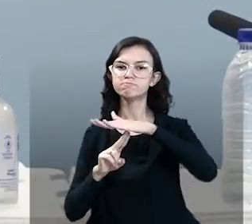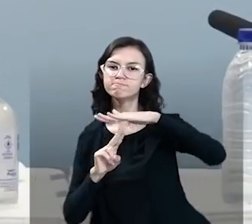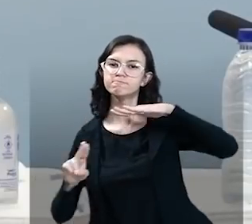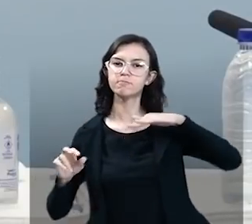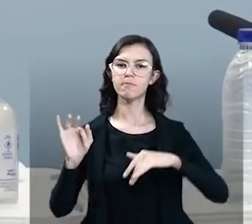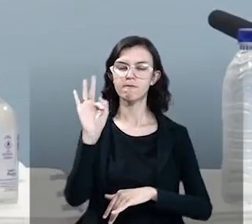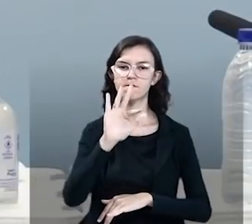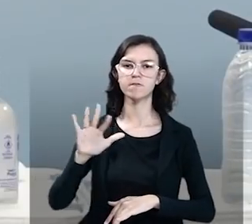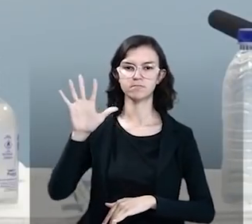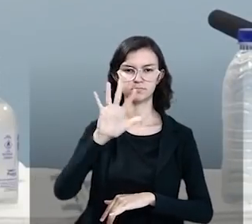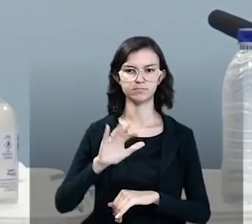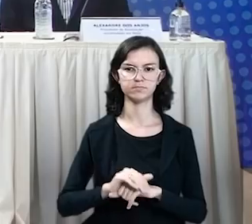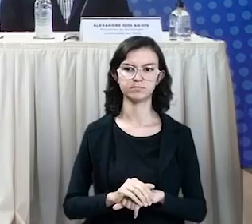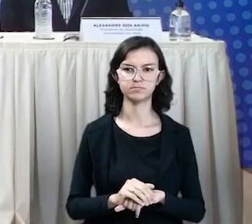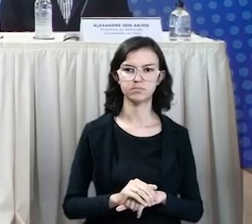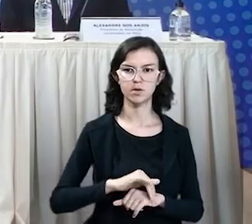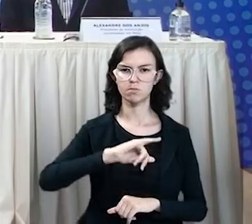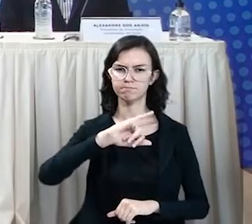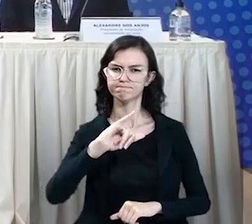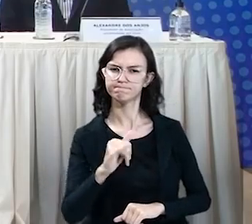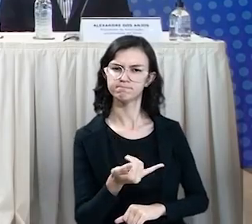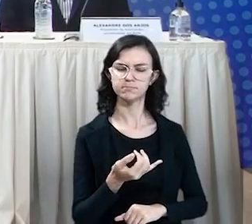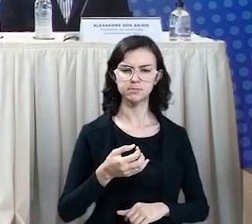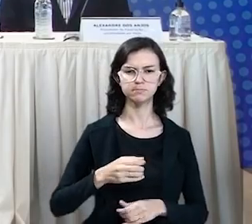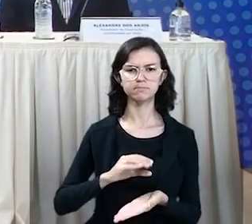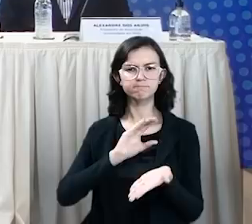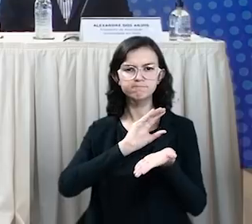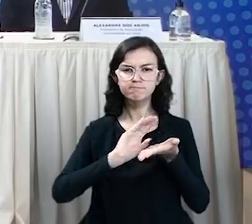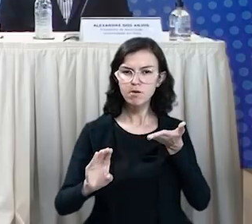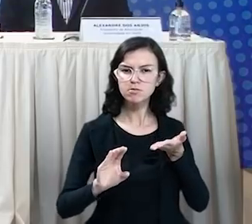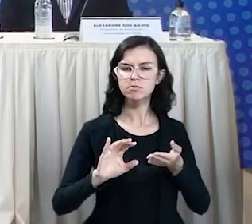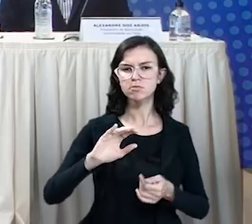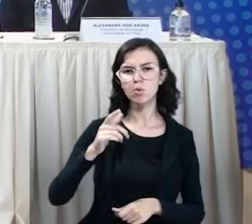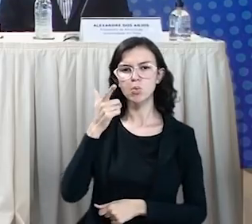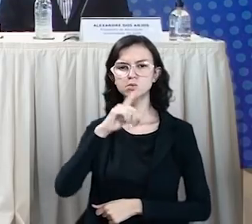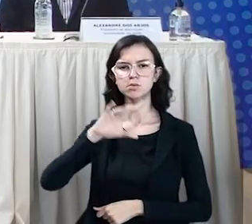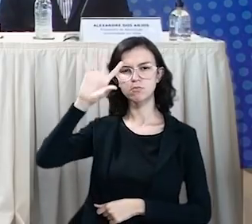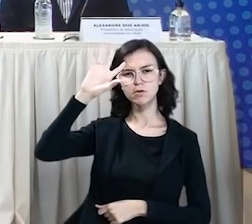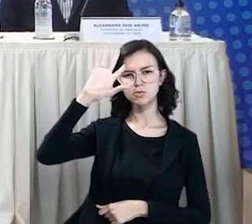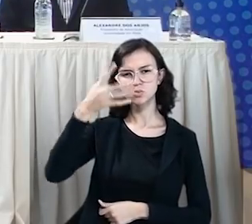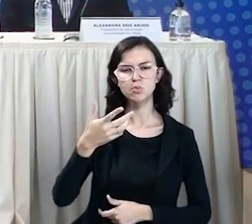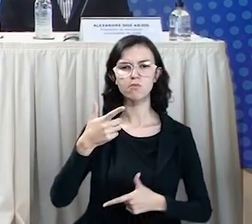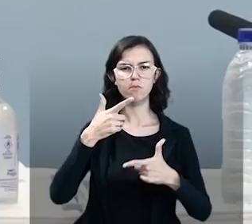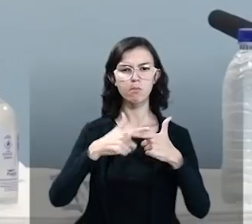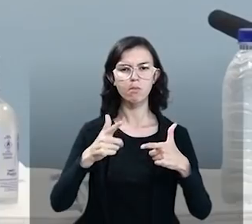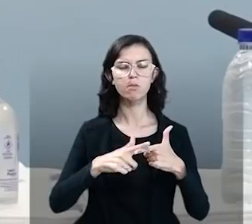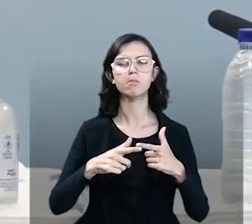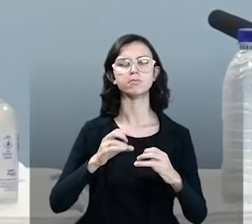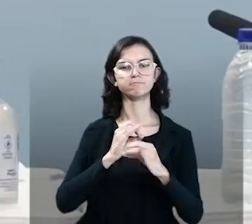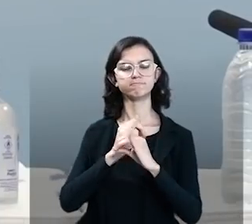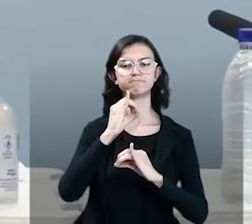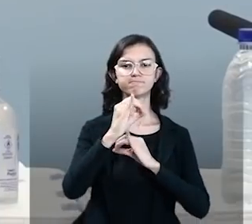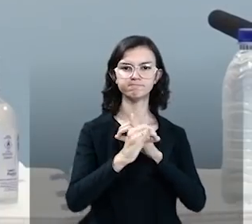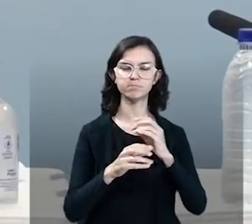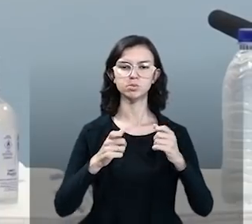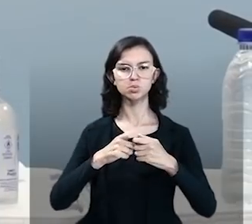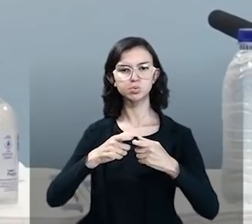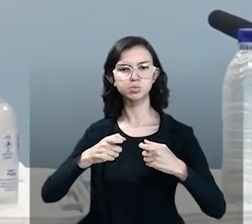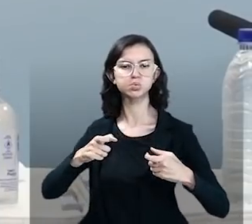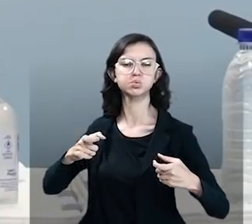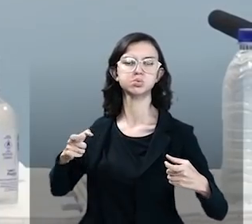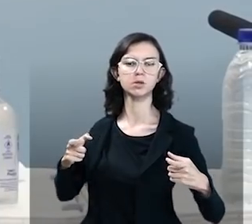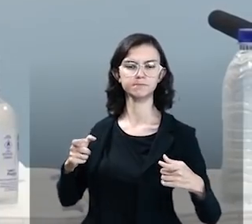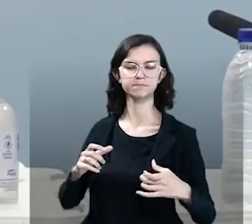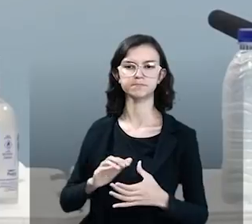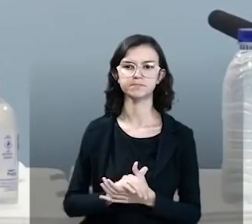de maneira bastante oportuna, o MEC tem investido em soluções de transformação digital para ampliar a